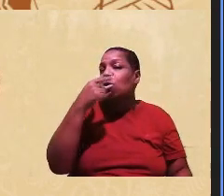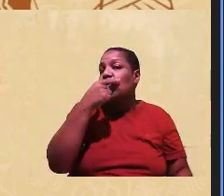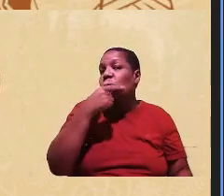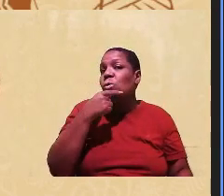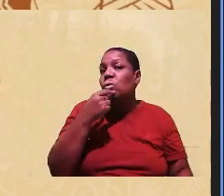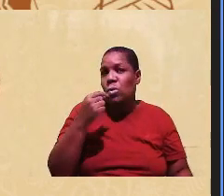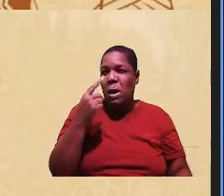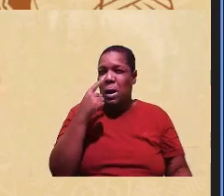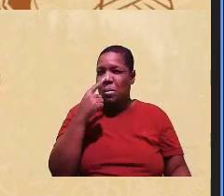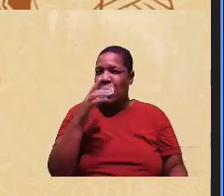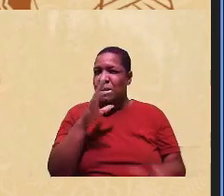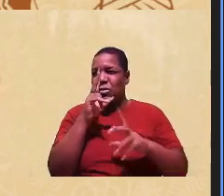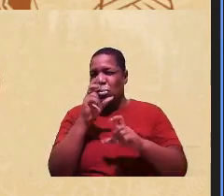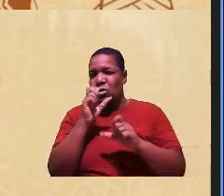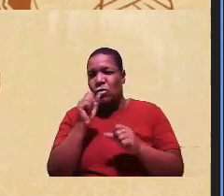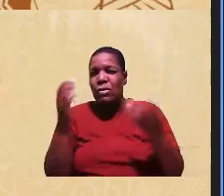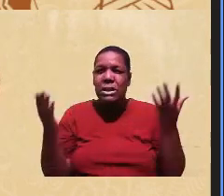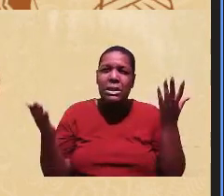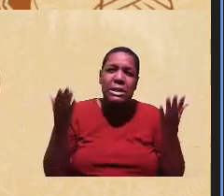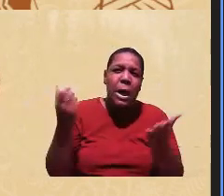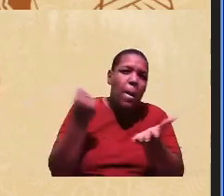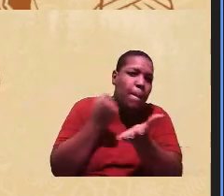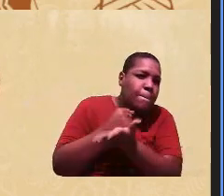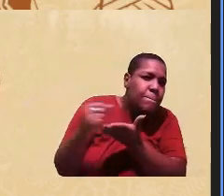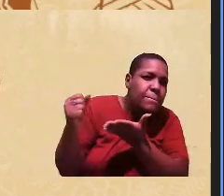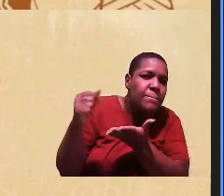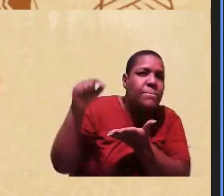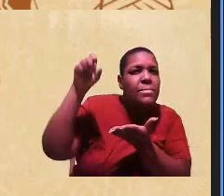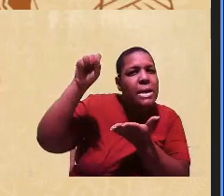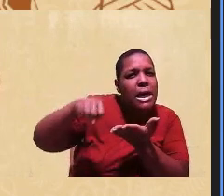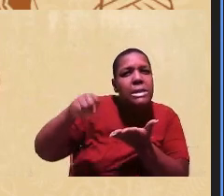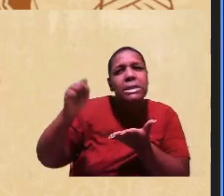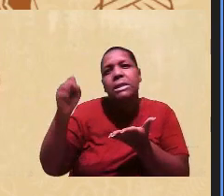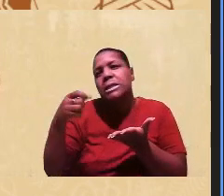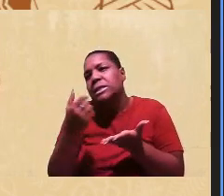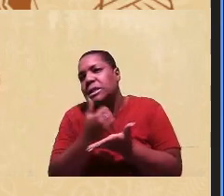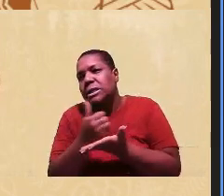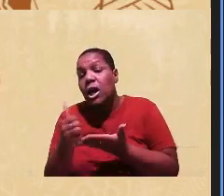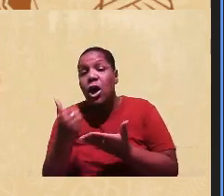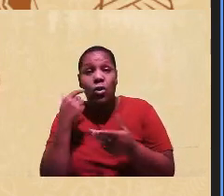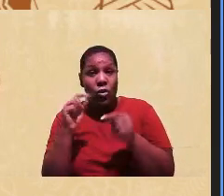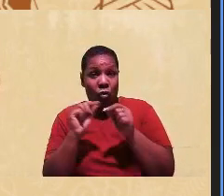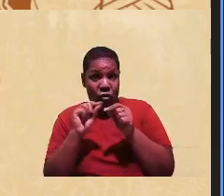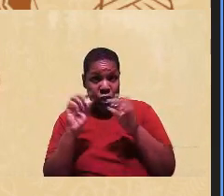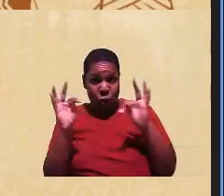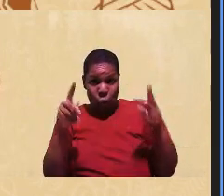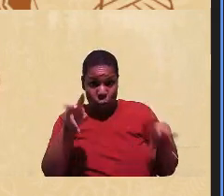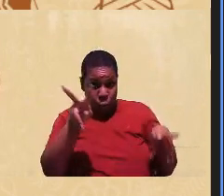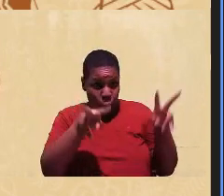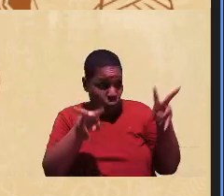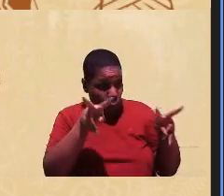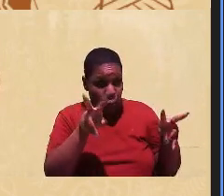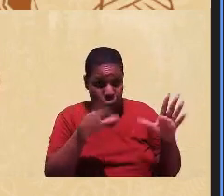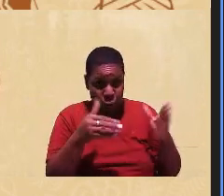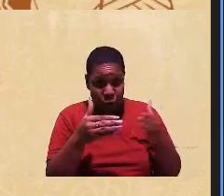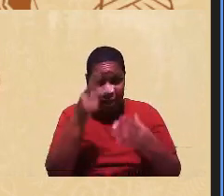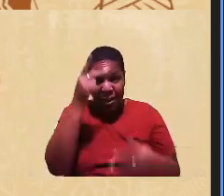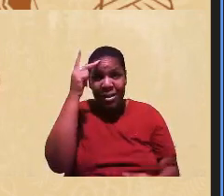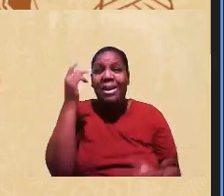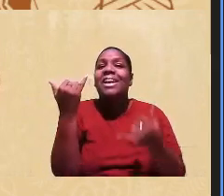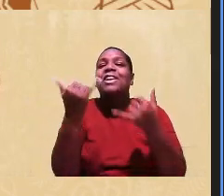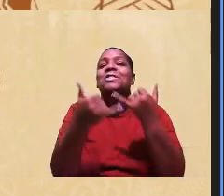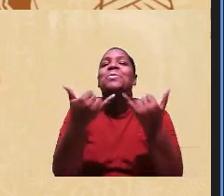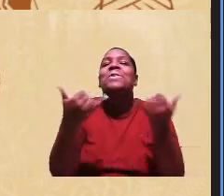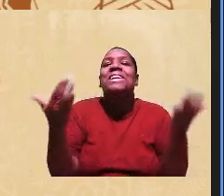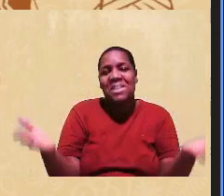mais acentuados, será que passam na banca, eu já estou fazendo é banca com todo mundo. Bom, gente, estou brincando aqui para motivar aqui